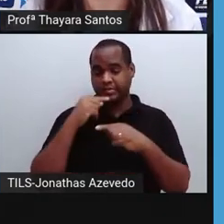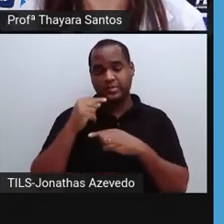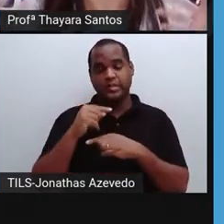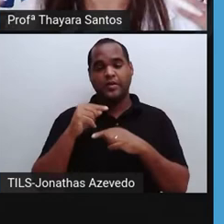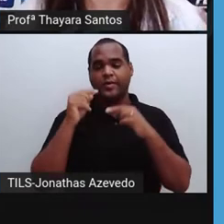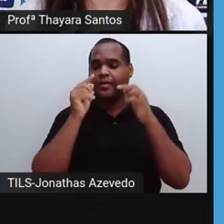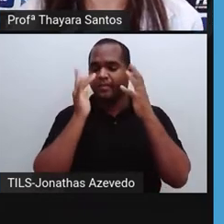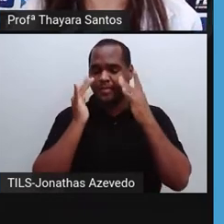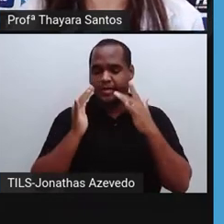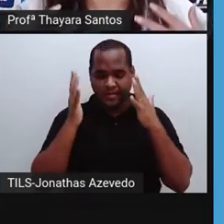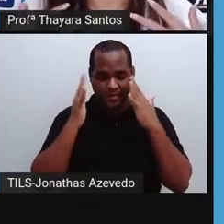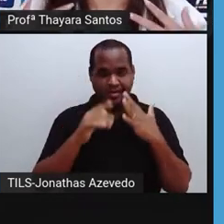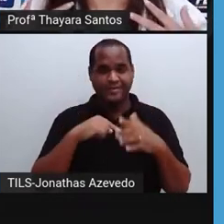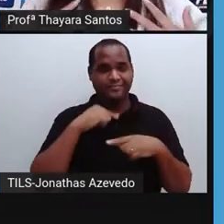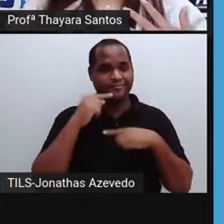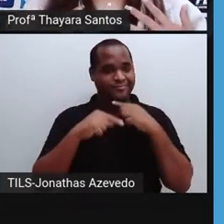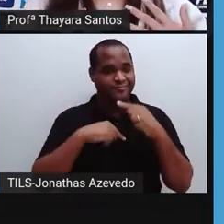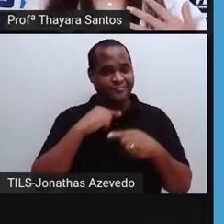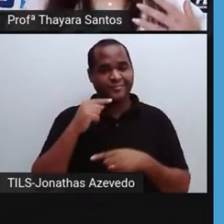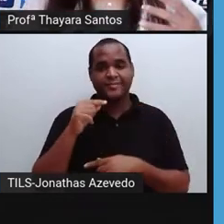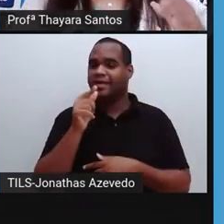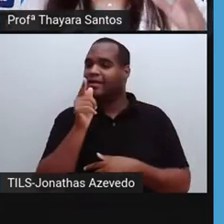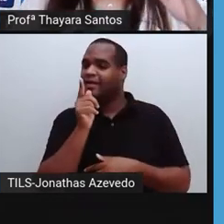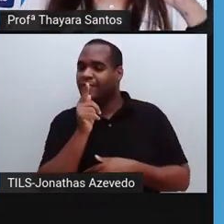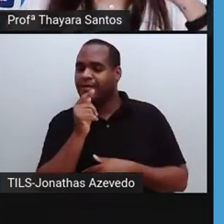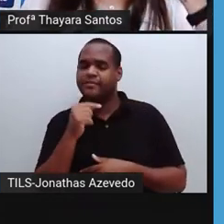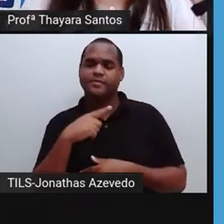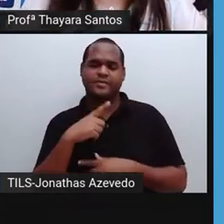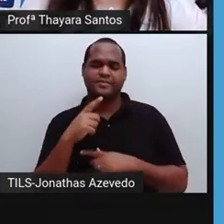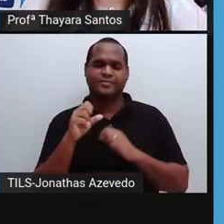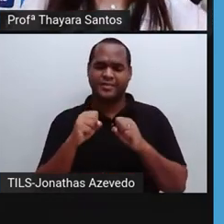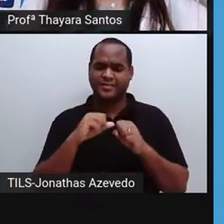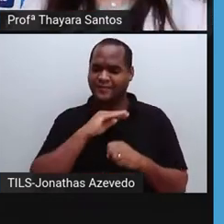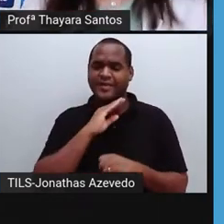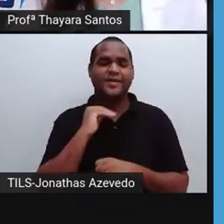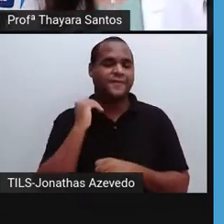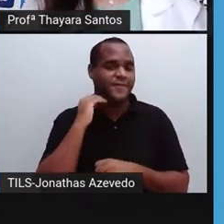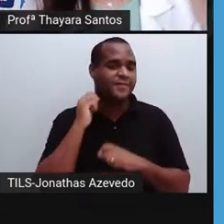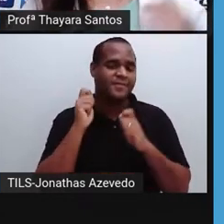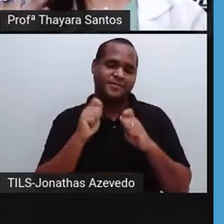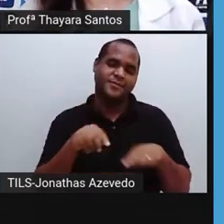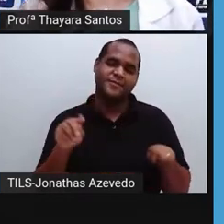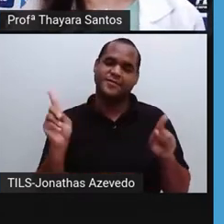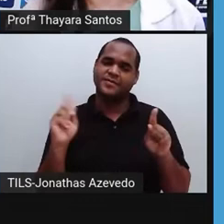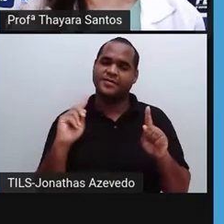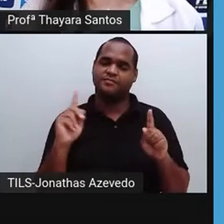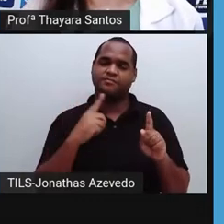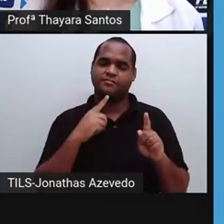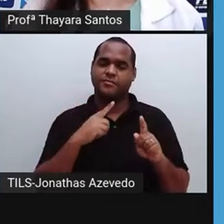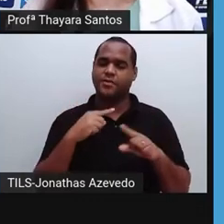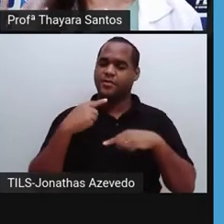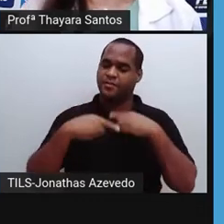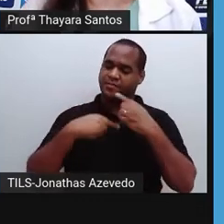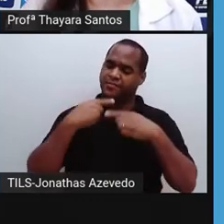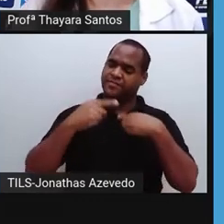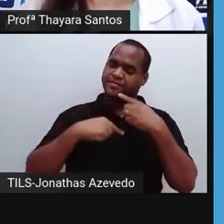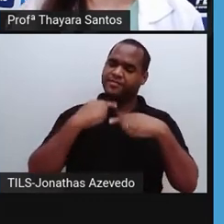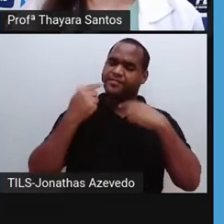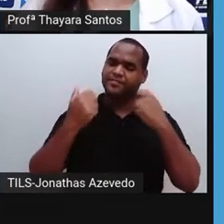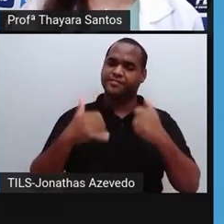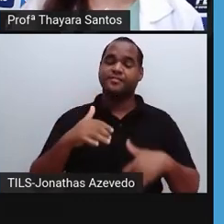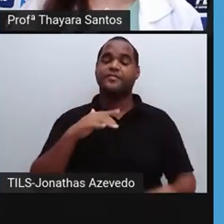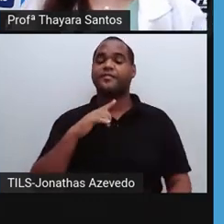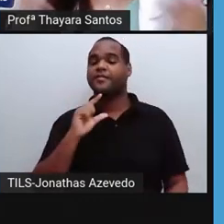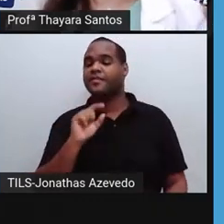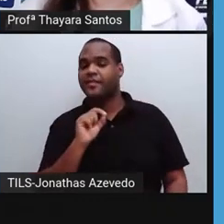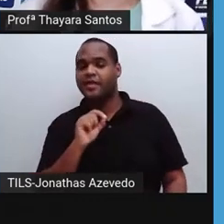deveria para ir mantendo. Esse suor que a gente tem, não precisa nem estar com febre. Esse suor que a gente vai liberando ao longo do dia é